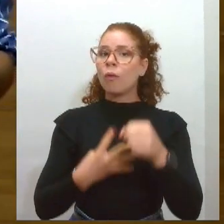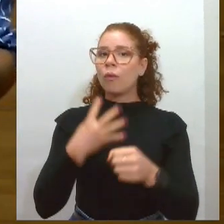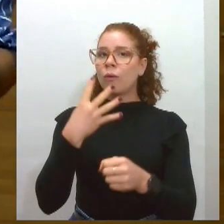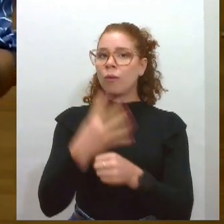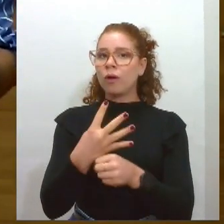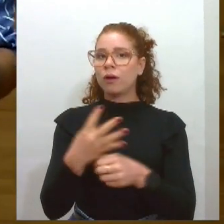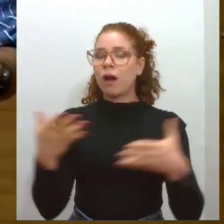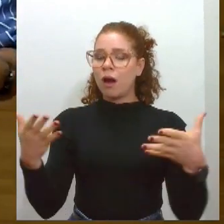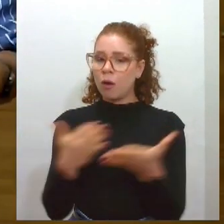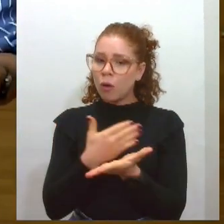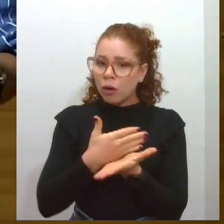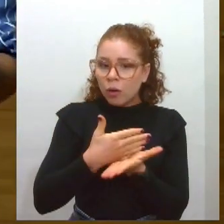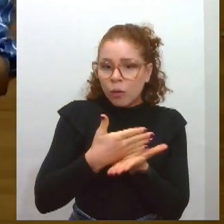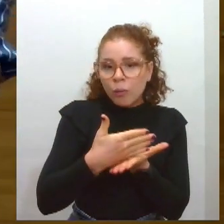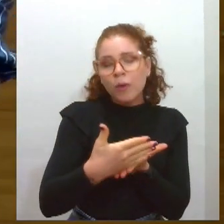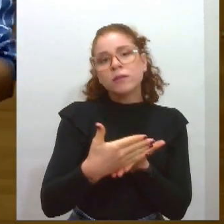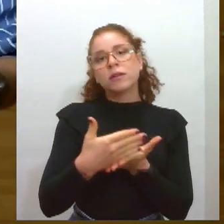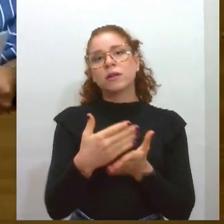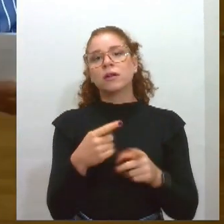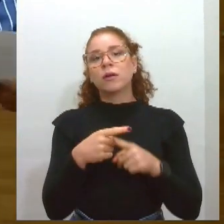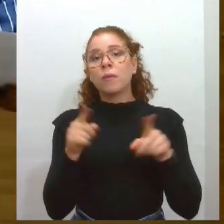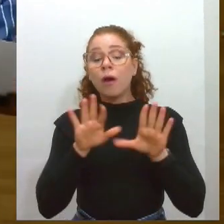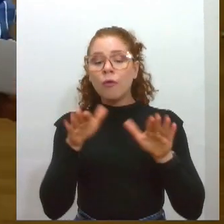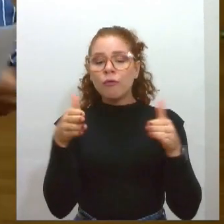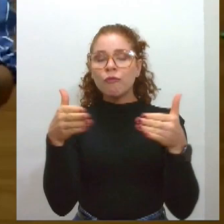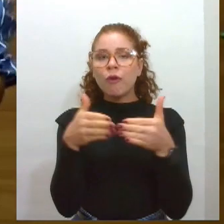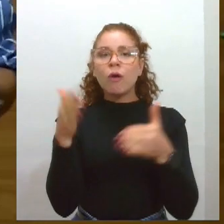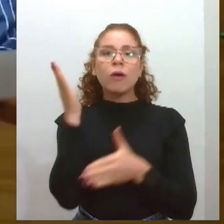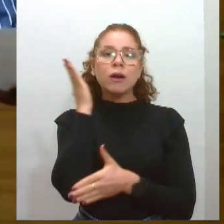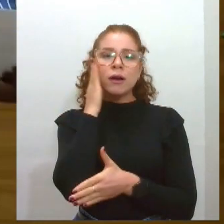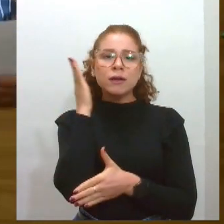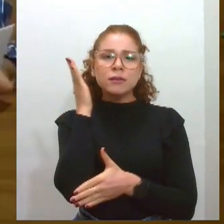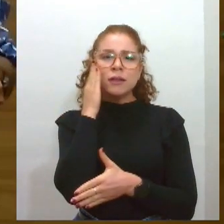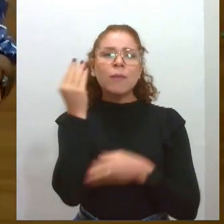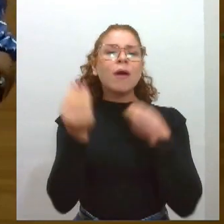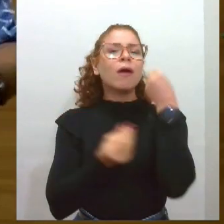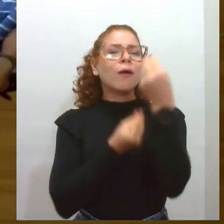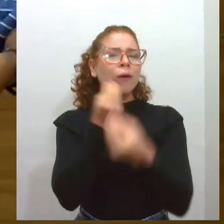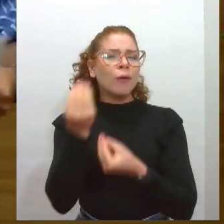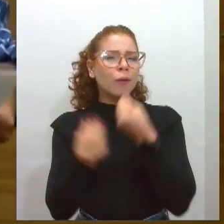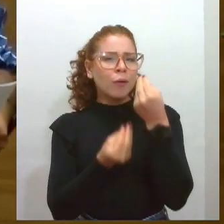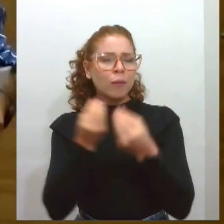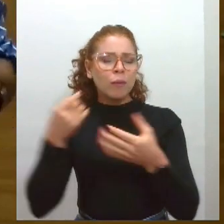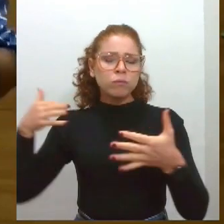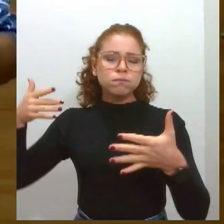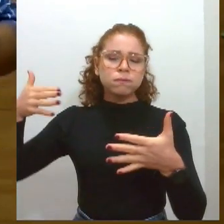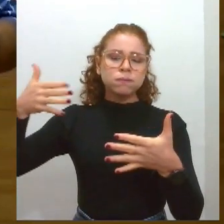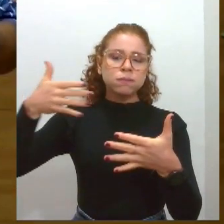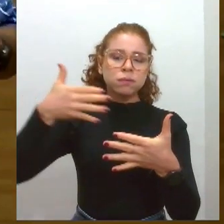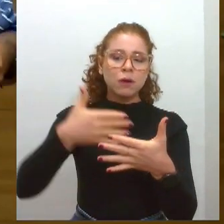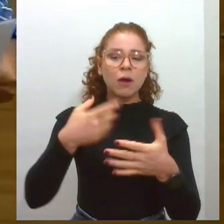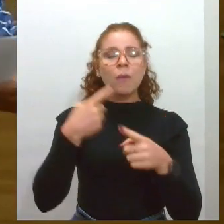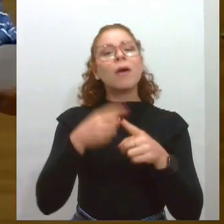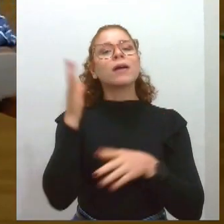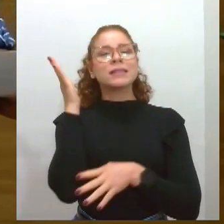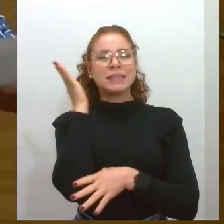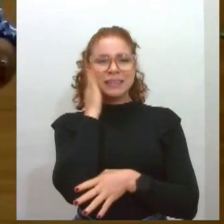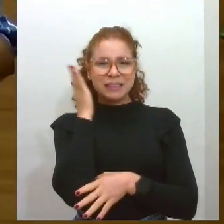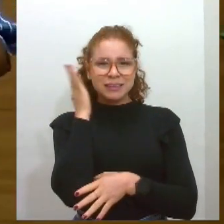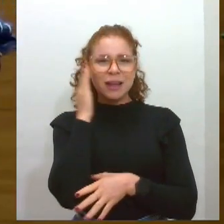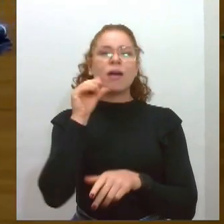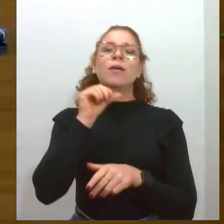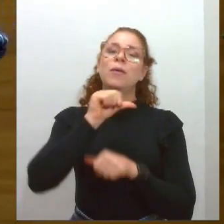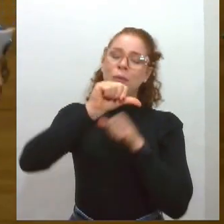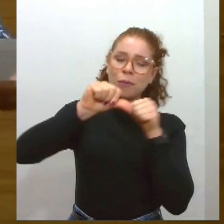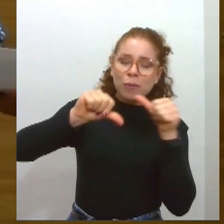ainda. O intuito justamente é puxar esses calouros e saber essa jornada, porque a gente bem sabe, mudando de ambientação,